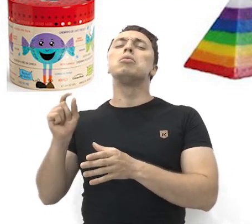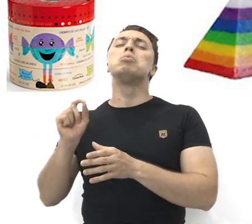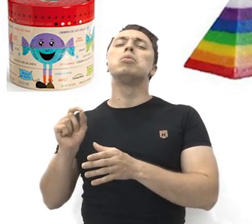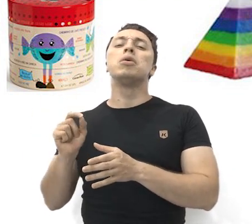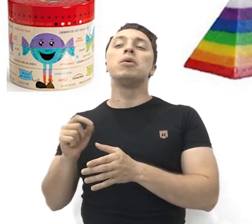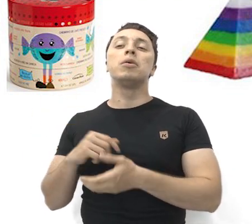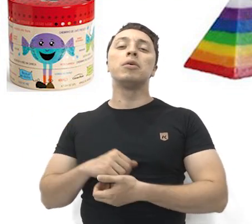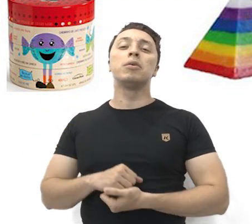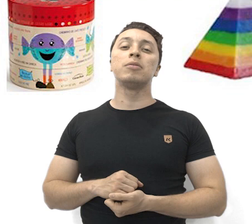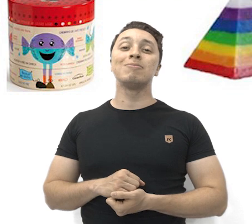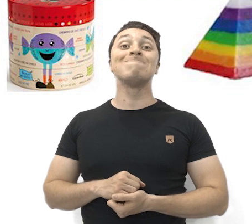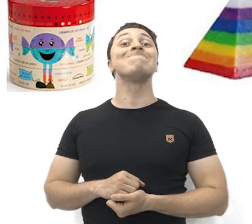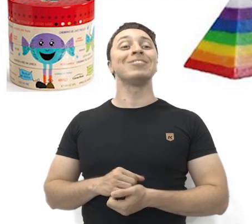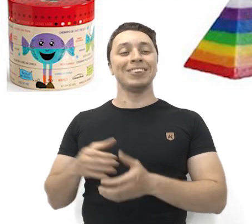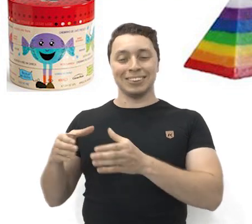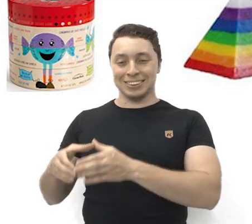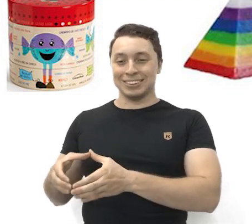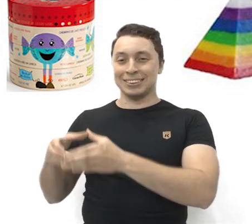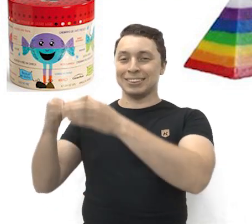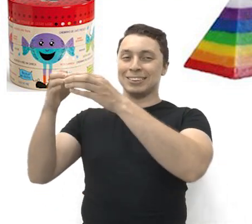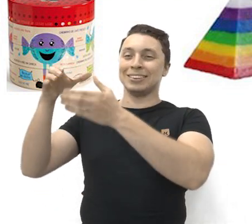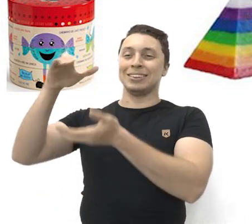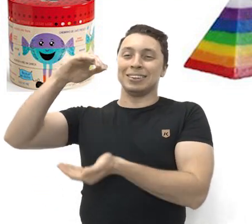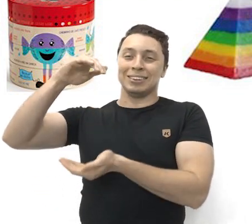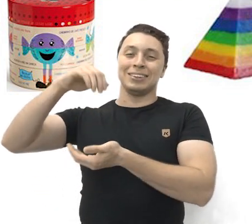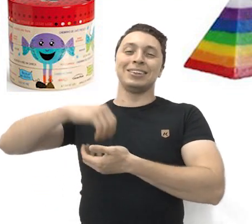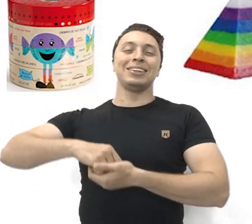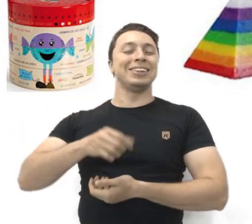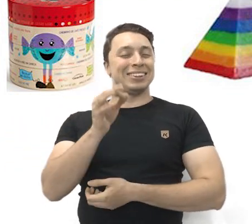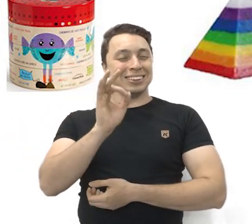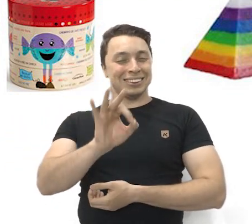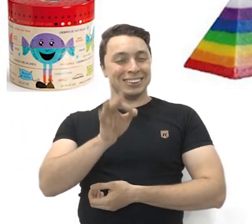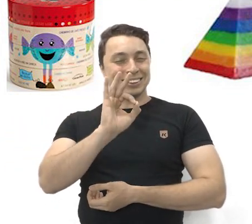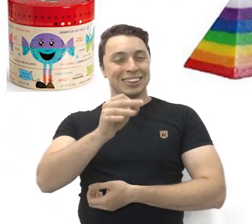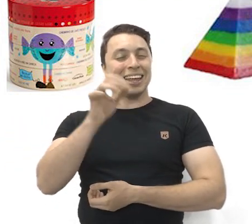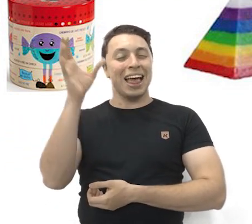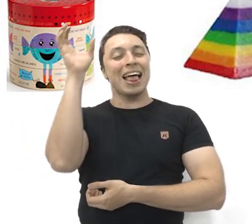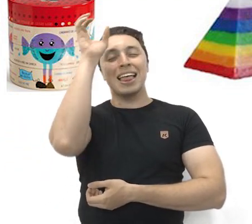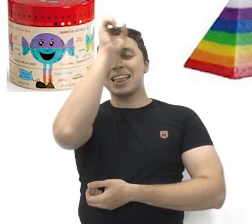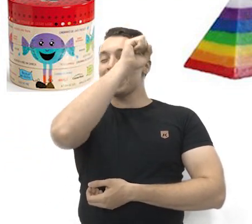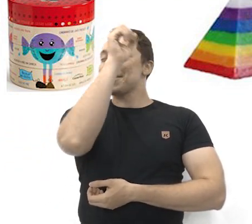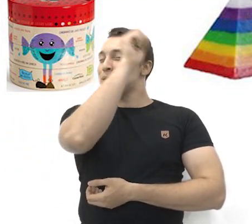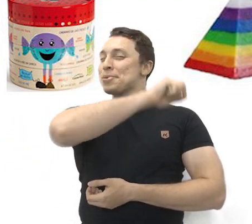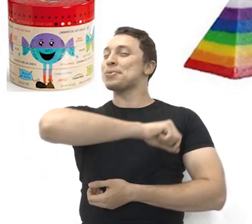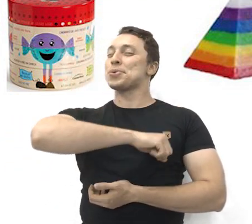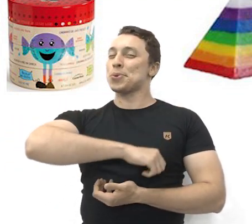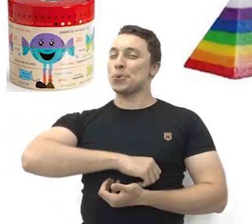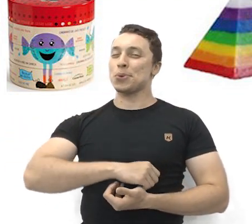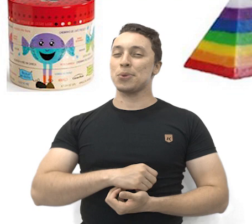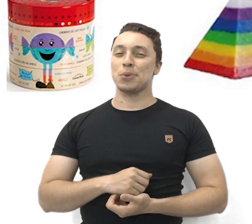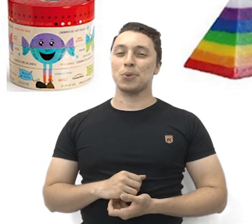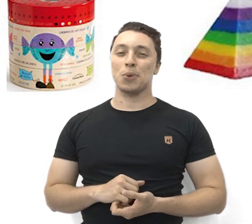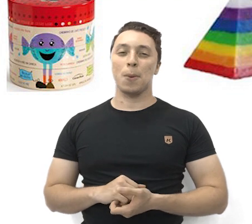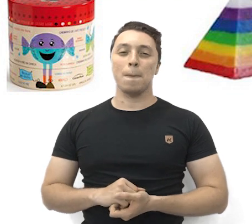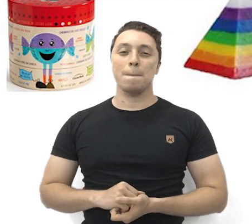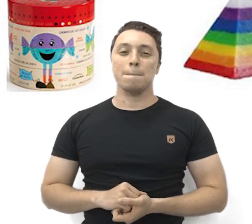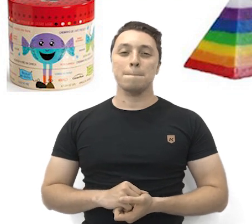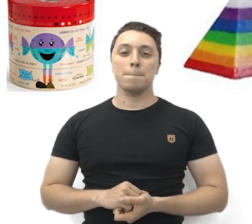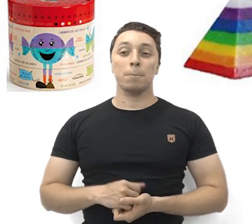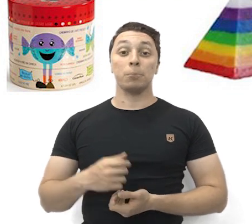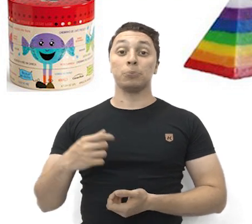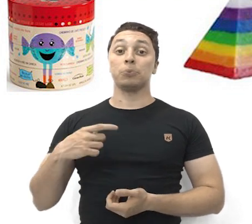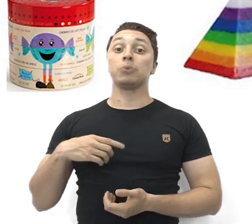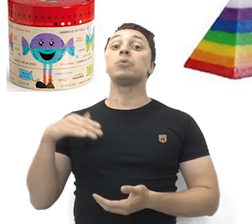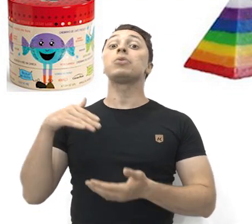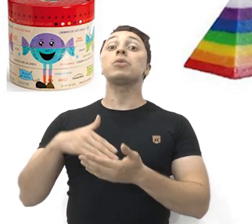cilindro, exatamente. Vocês estão lembrando tudo bem direitinho. Temos essa